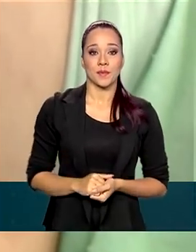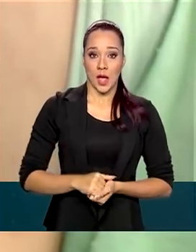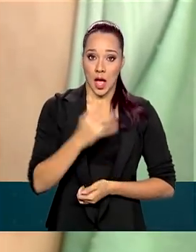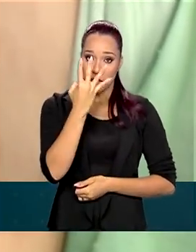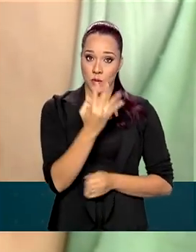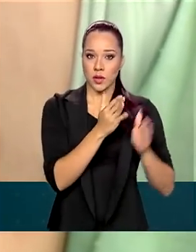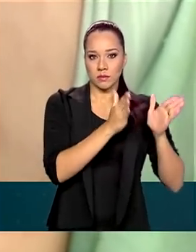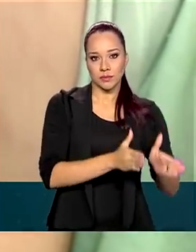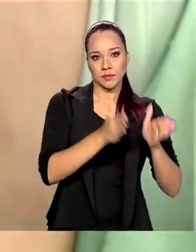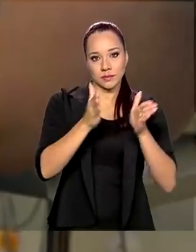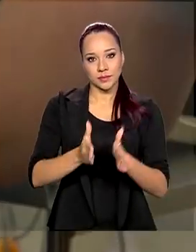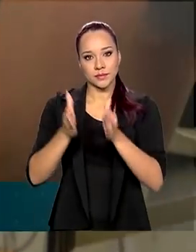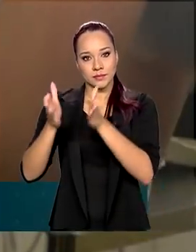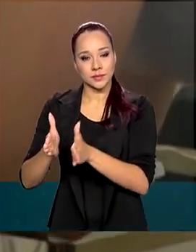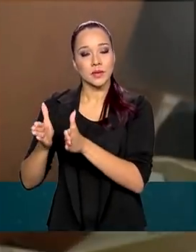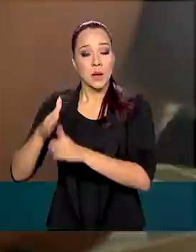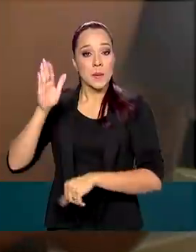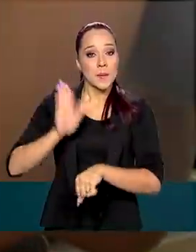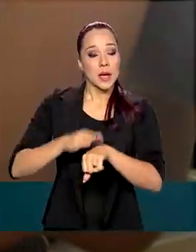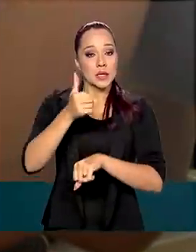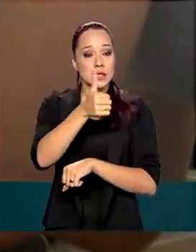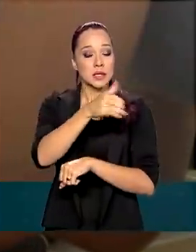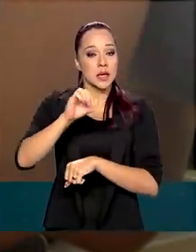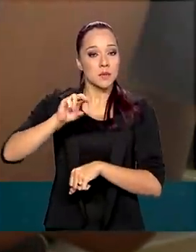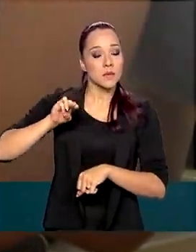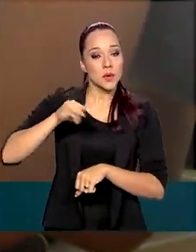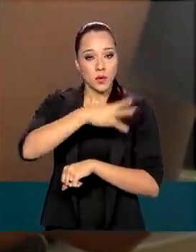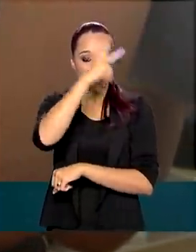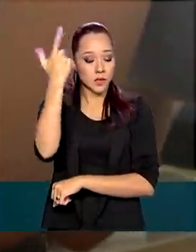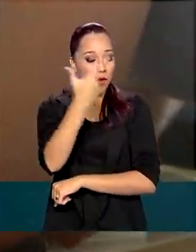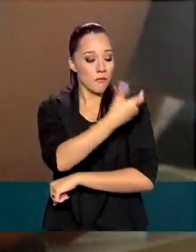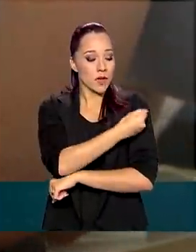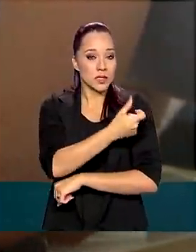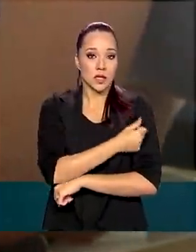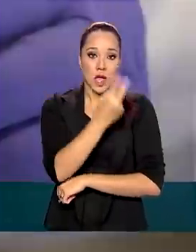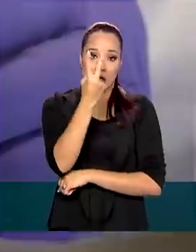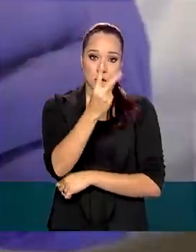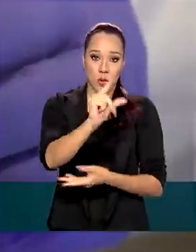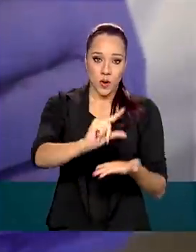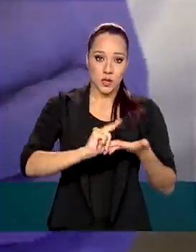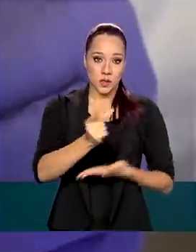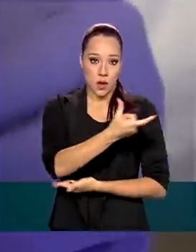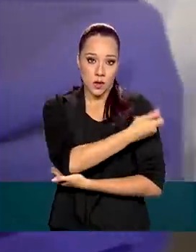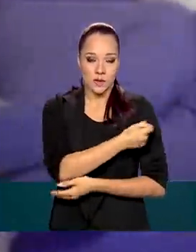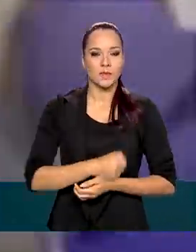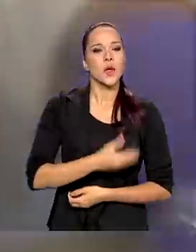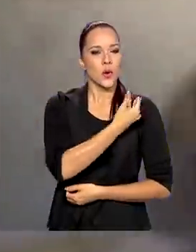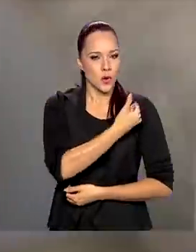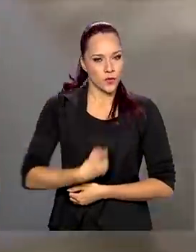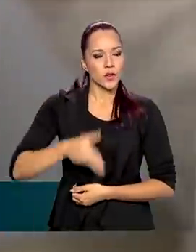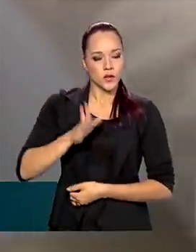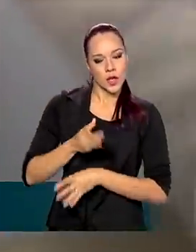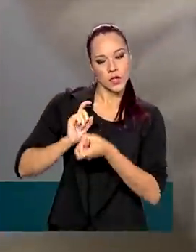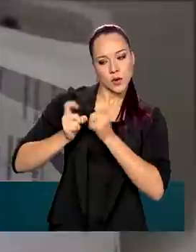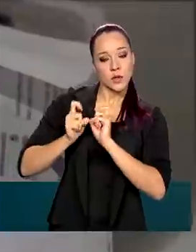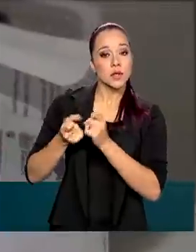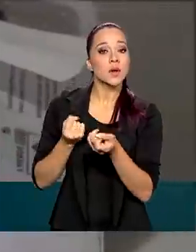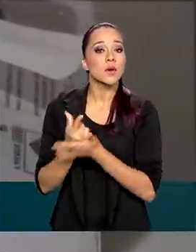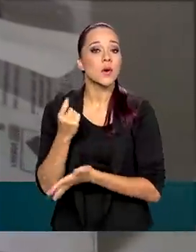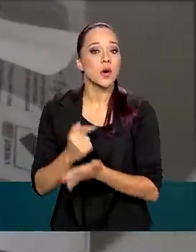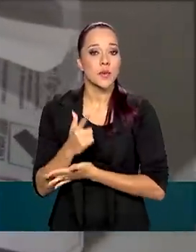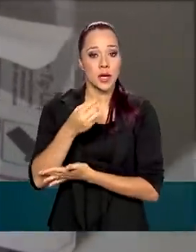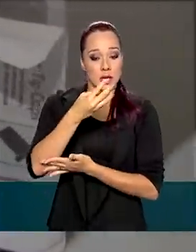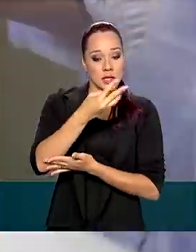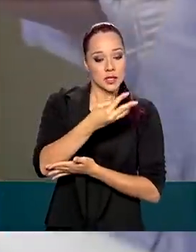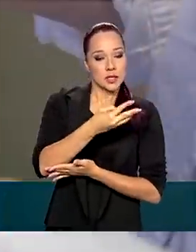fases da campanha devem vacinar mais de 100 milhões de pessoas em duas doses. O governo já negocia aquisições de